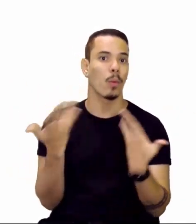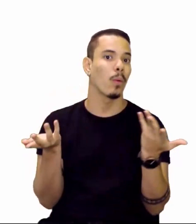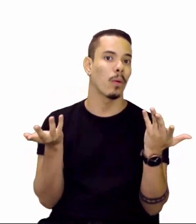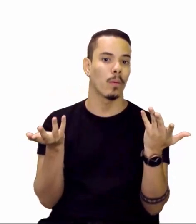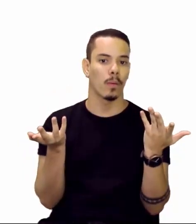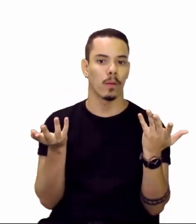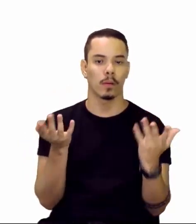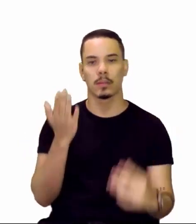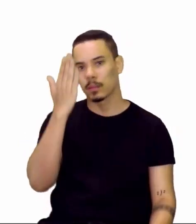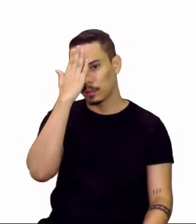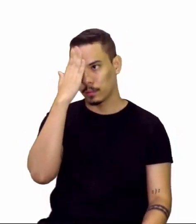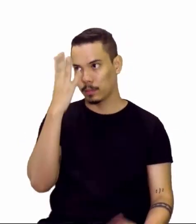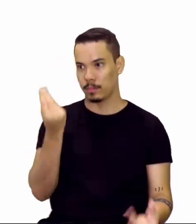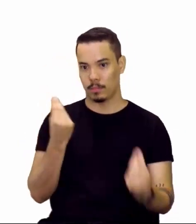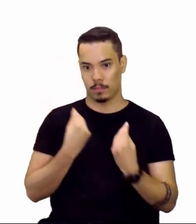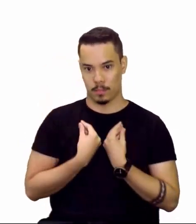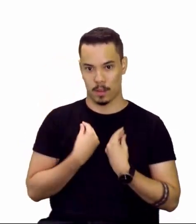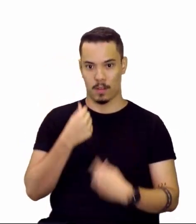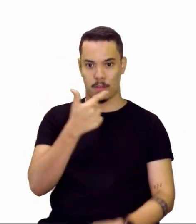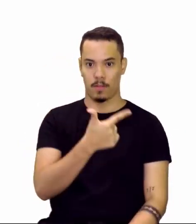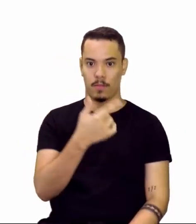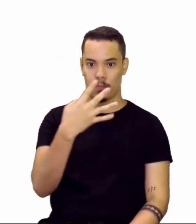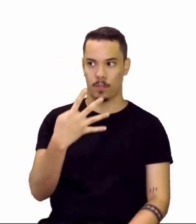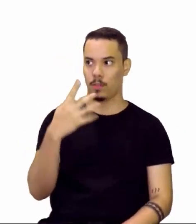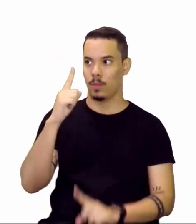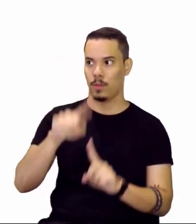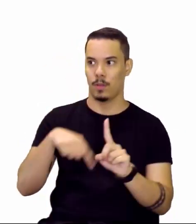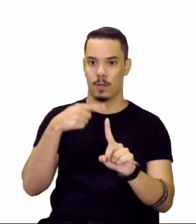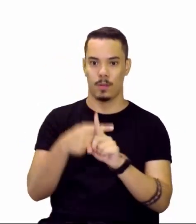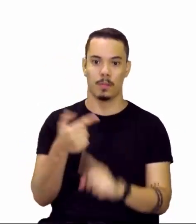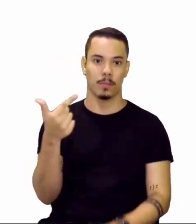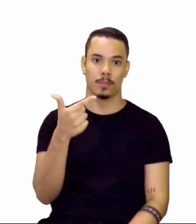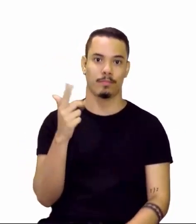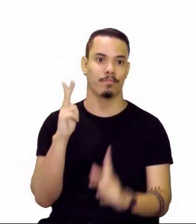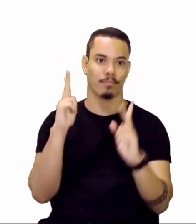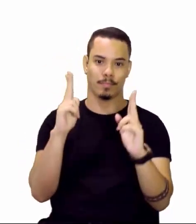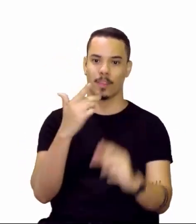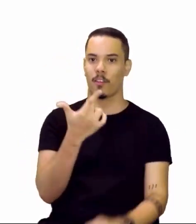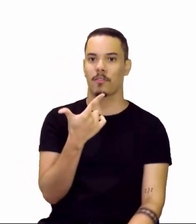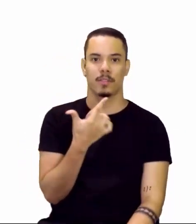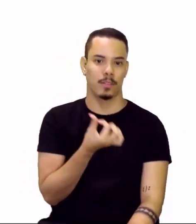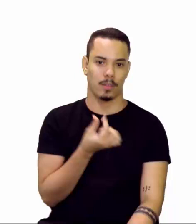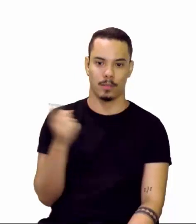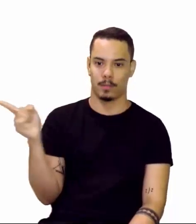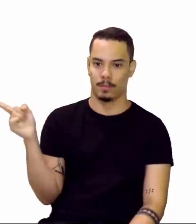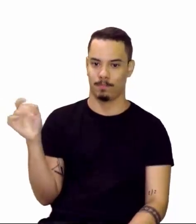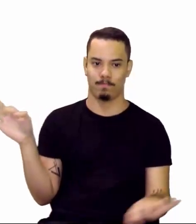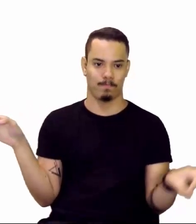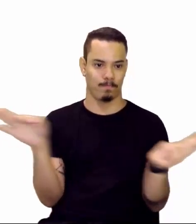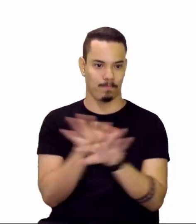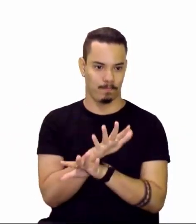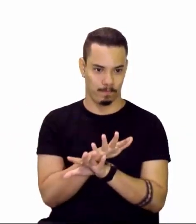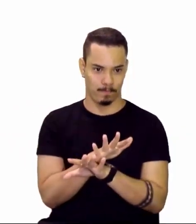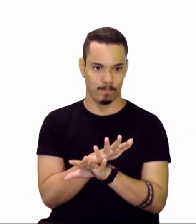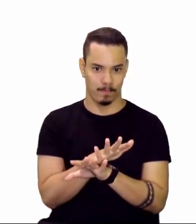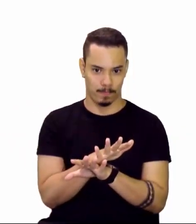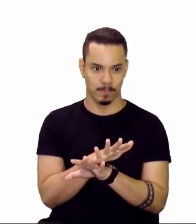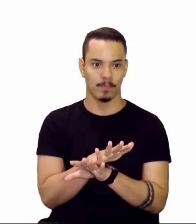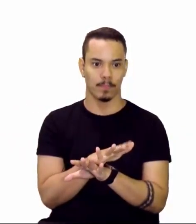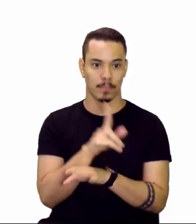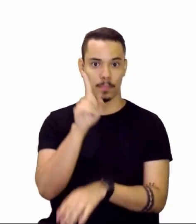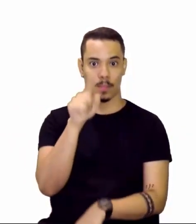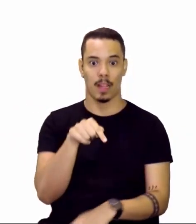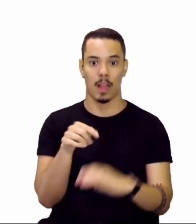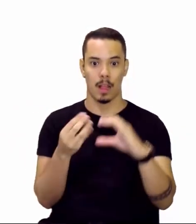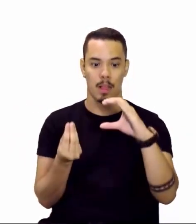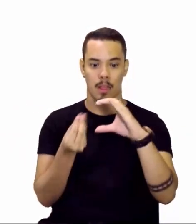Que vai dar para a gente 26 como um número atômico dele. Que nesse caso,